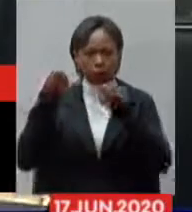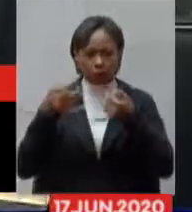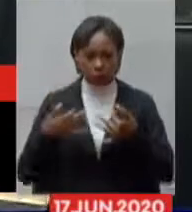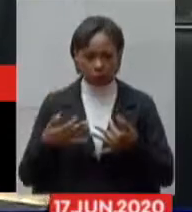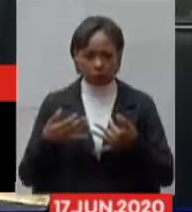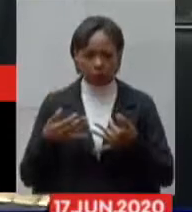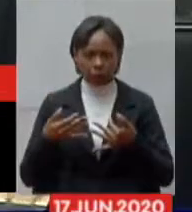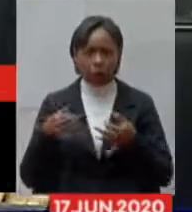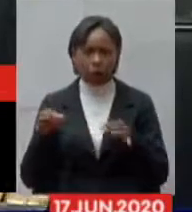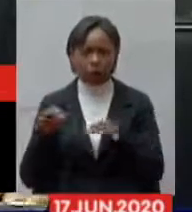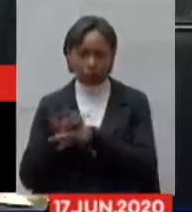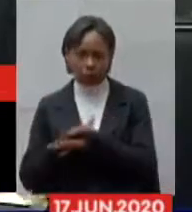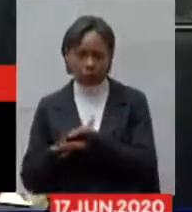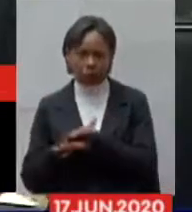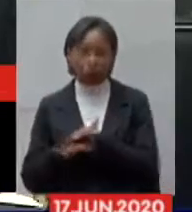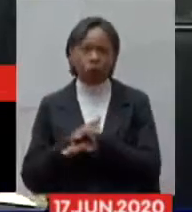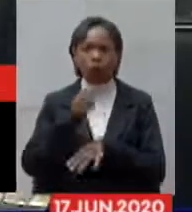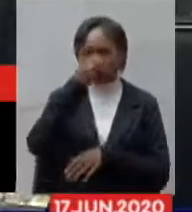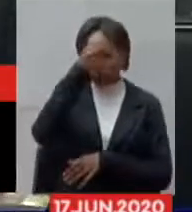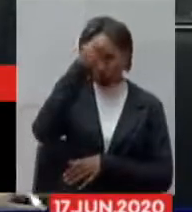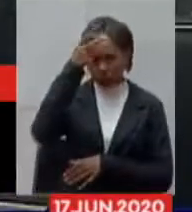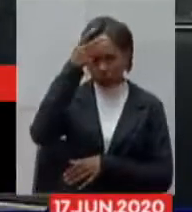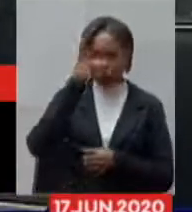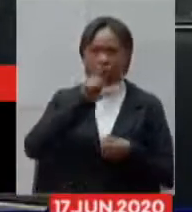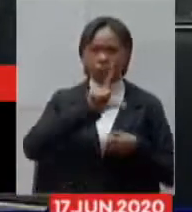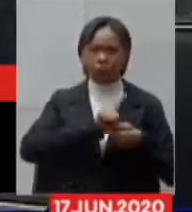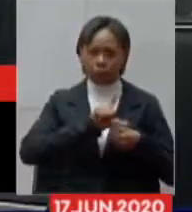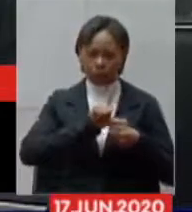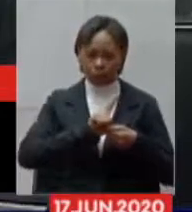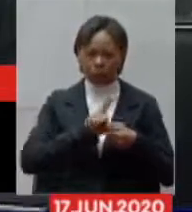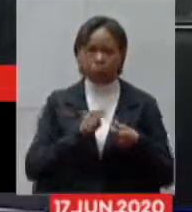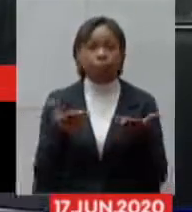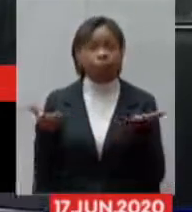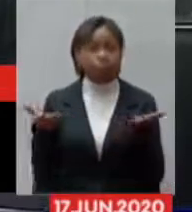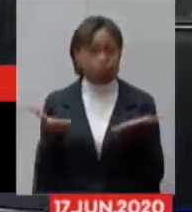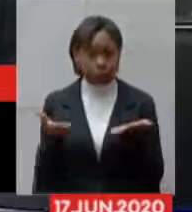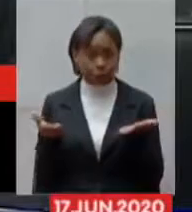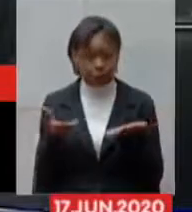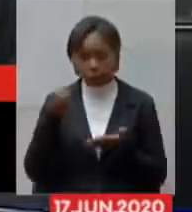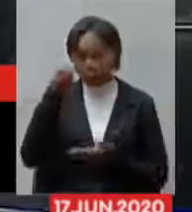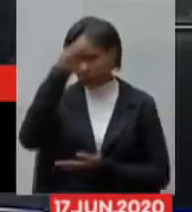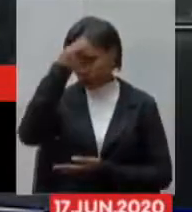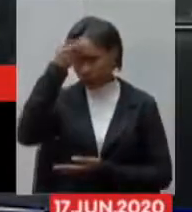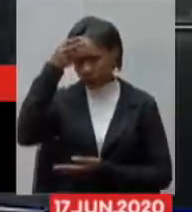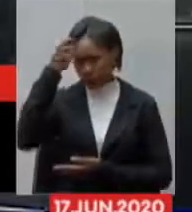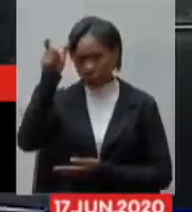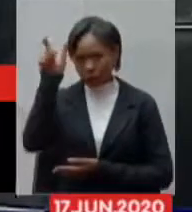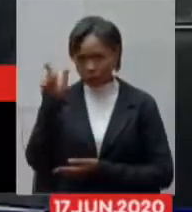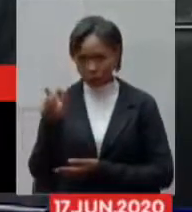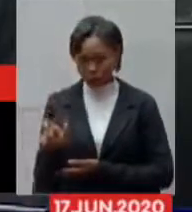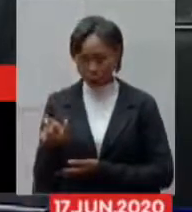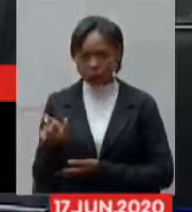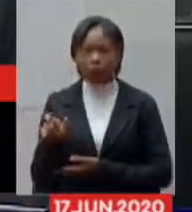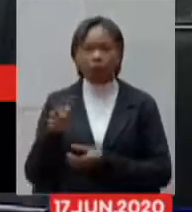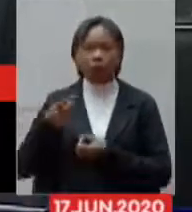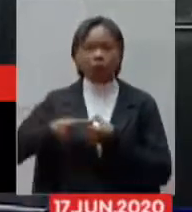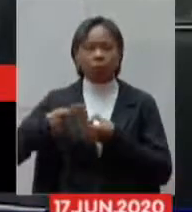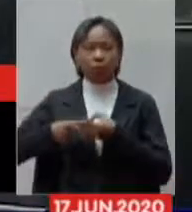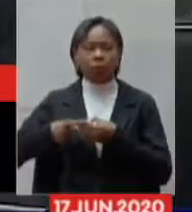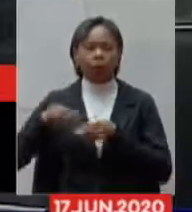Lavras José Xerém mas agora com a palavra o prefeito de Uberaba lá diretamente do Triângulo Mineiro Paulo Pial